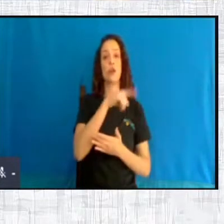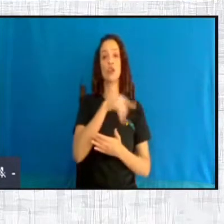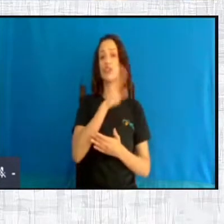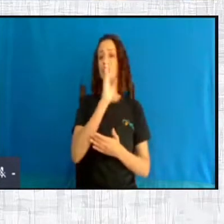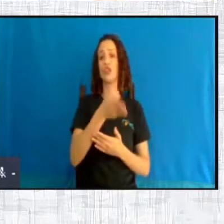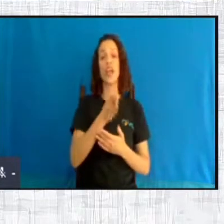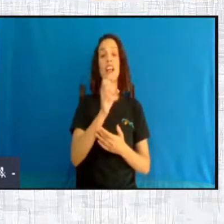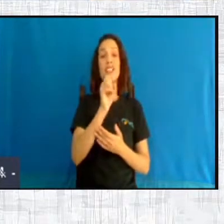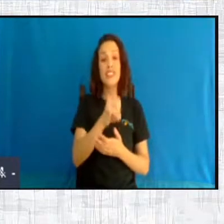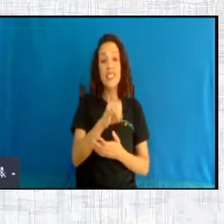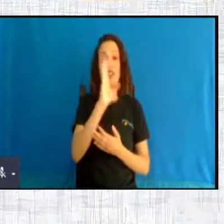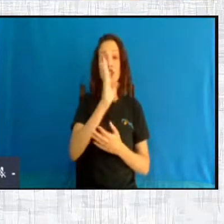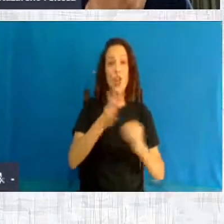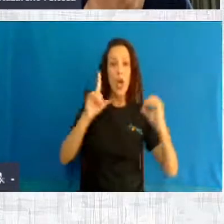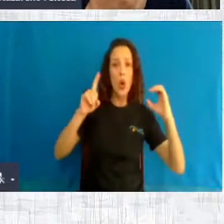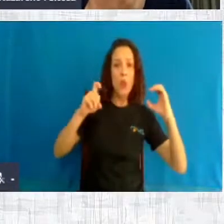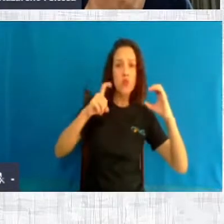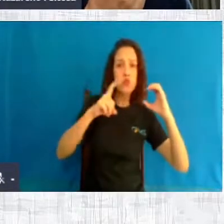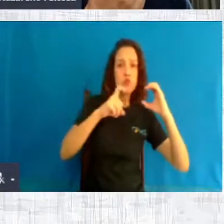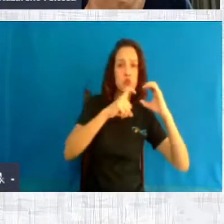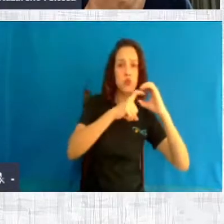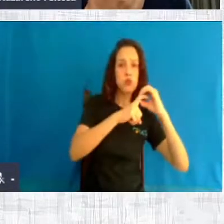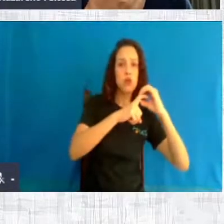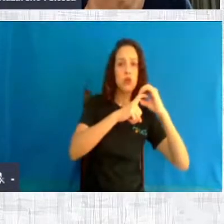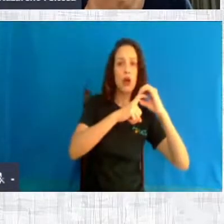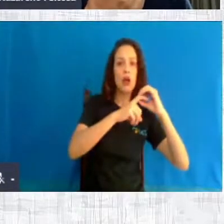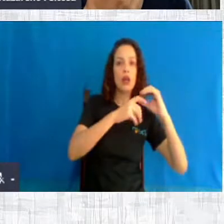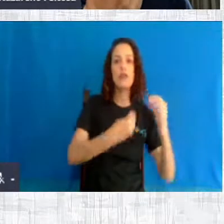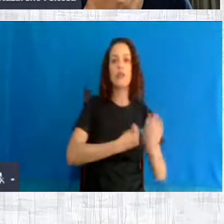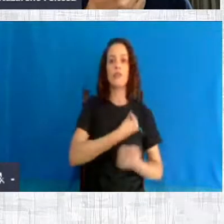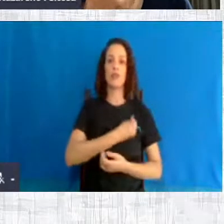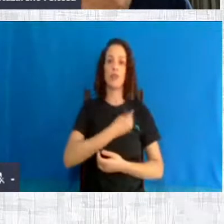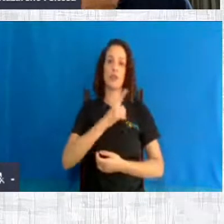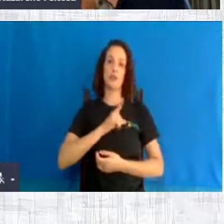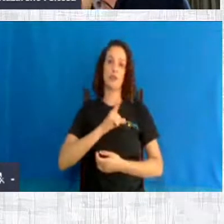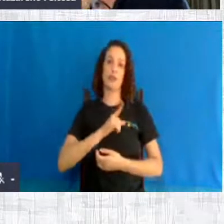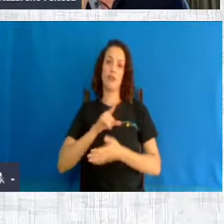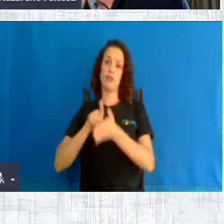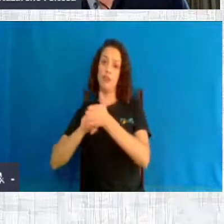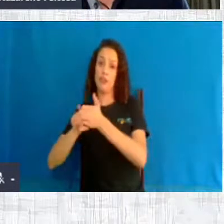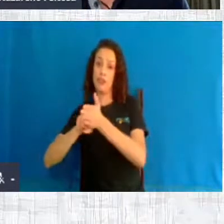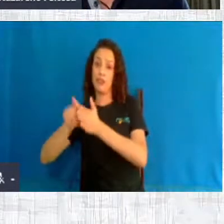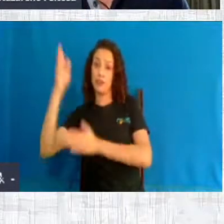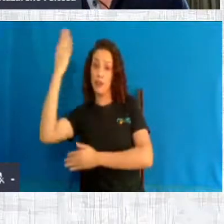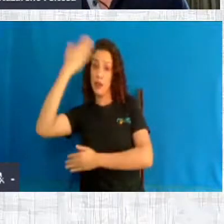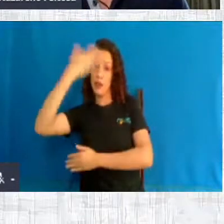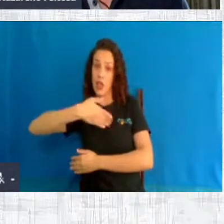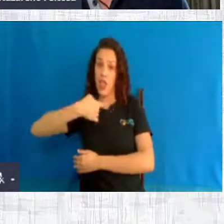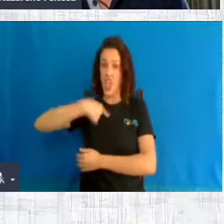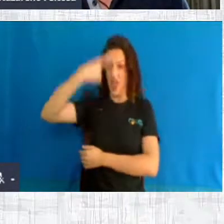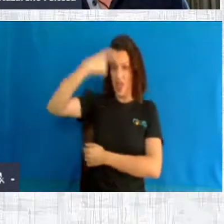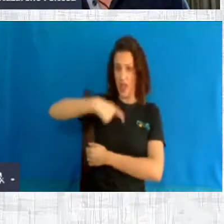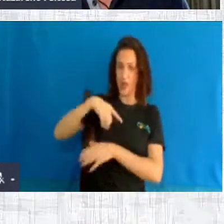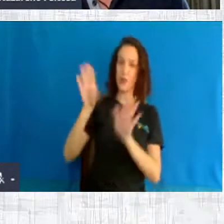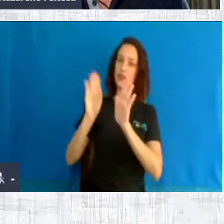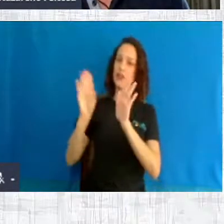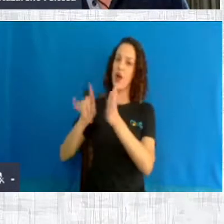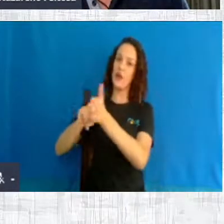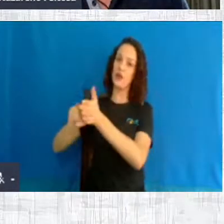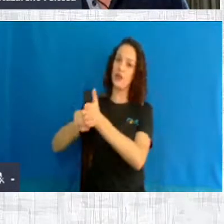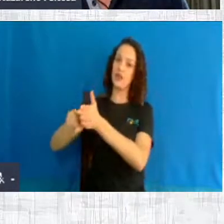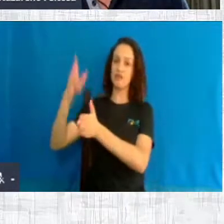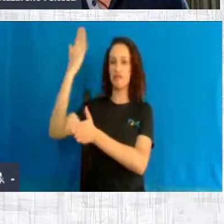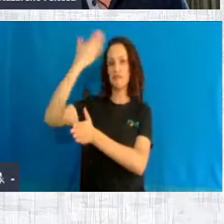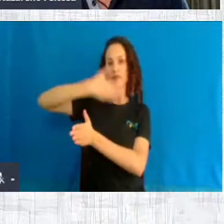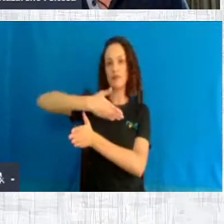já existe vida. A ciência prova isso, não sou eu. E apenas o bebezinho